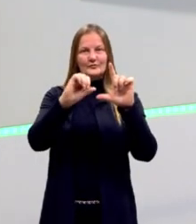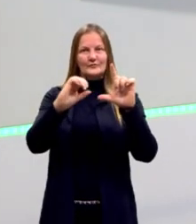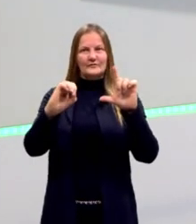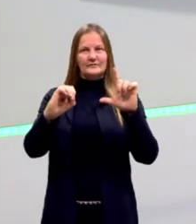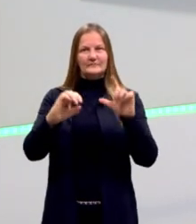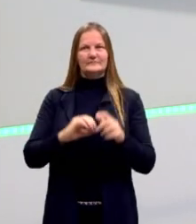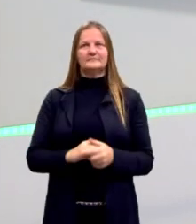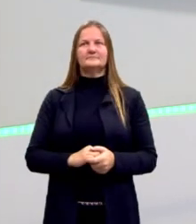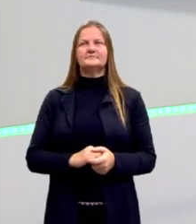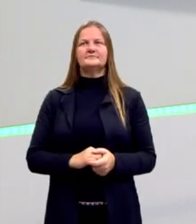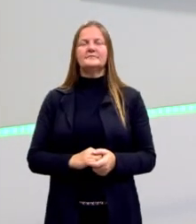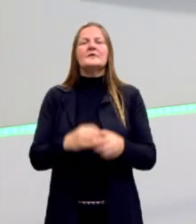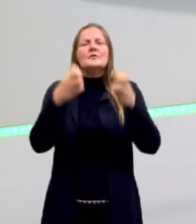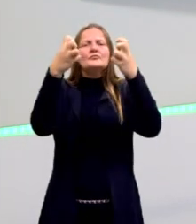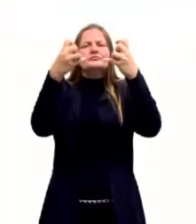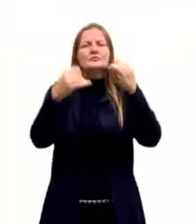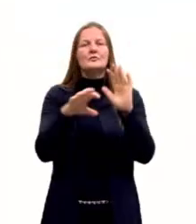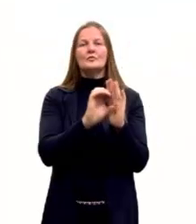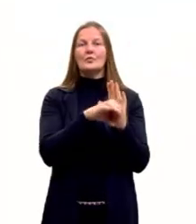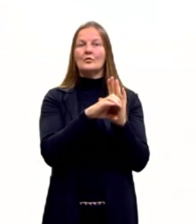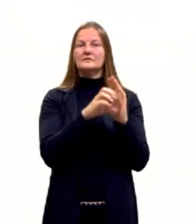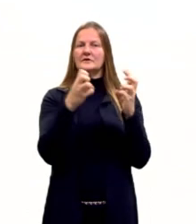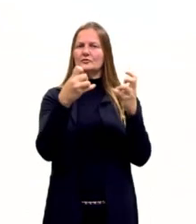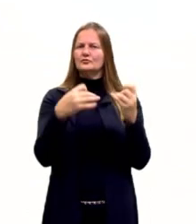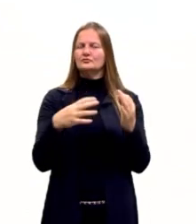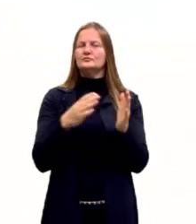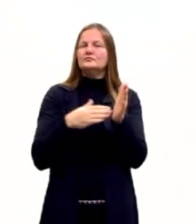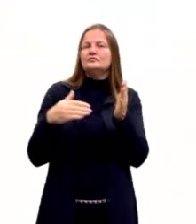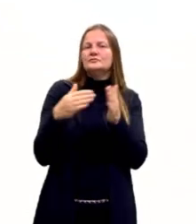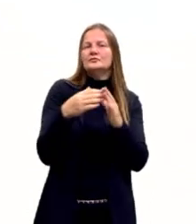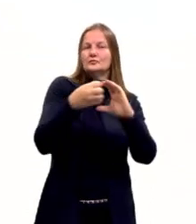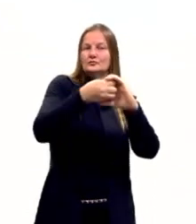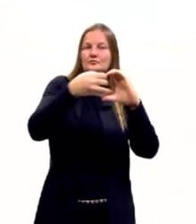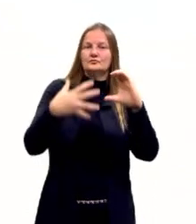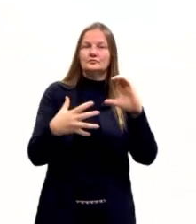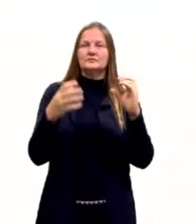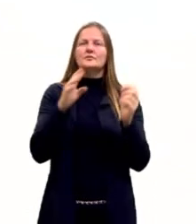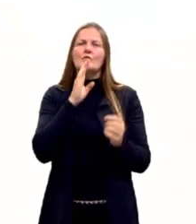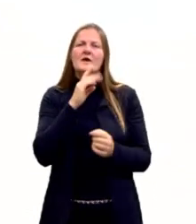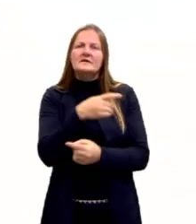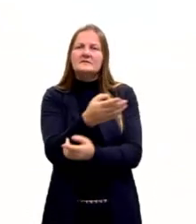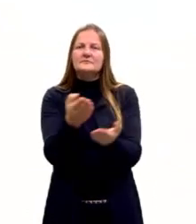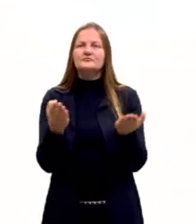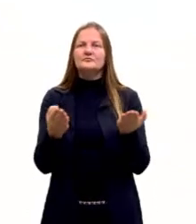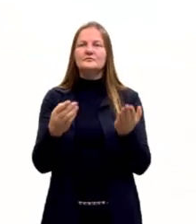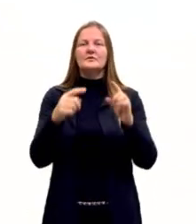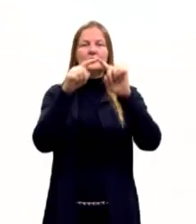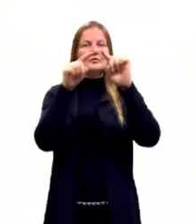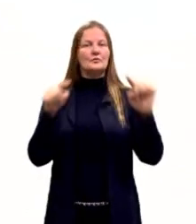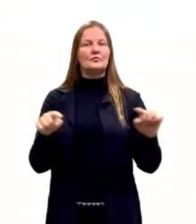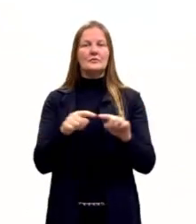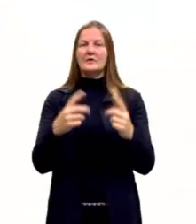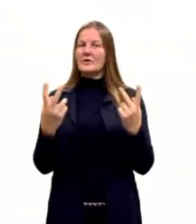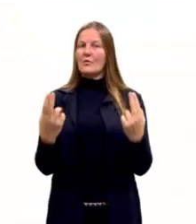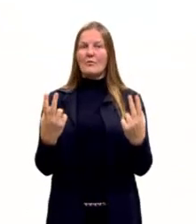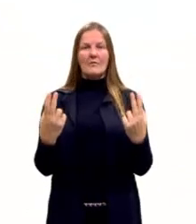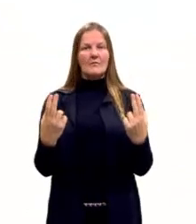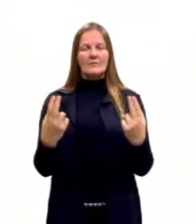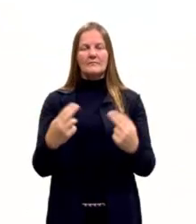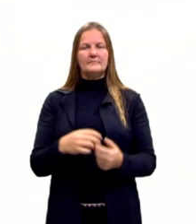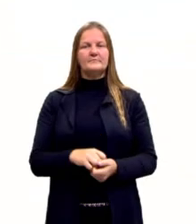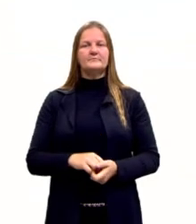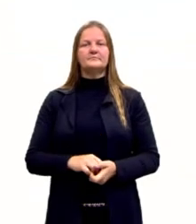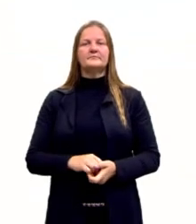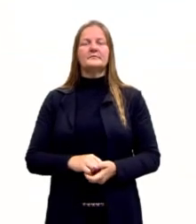Então o triângulo retângulo ele preserva todas as propriedades já conhecidas de um triângulo comum, como